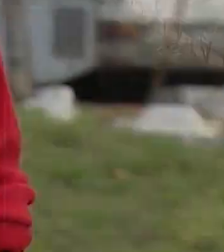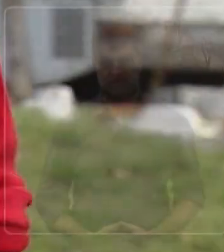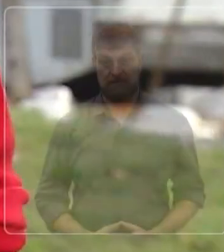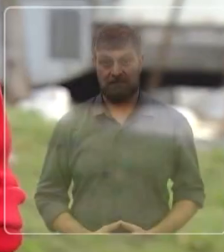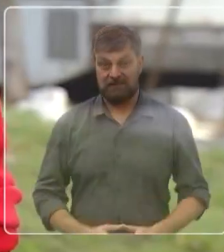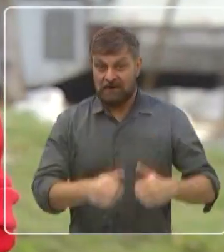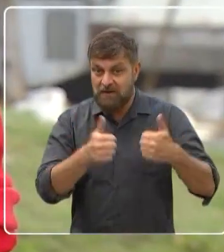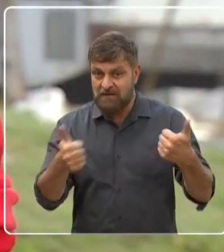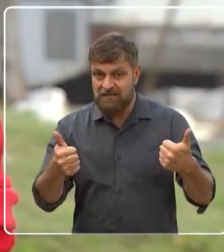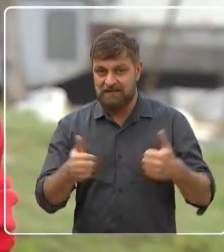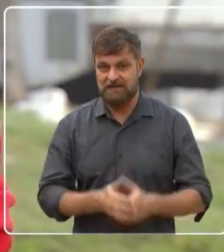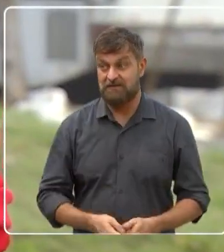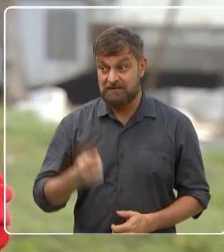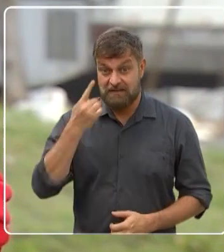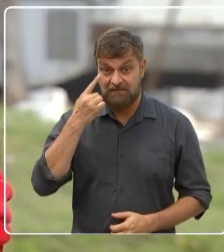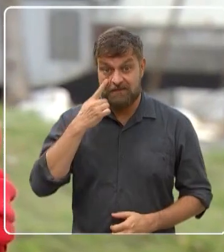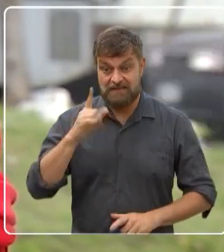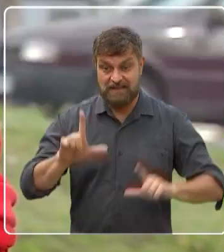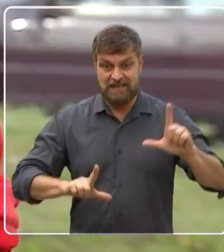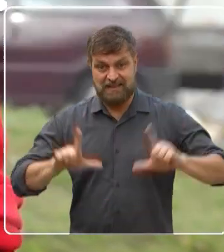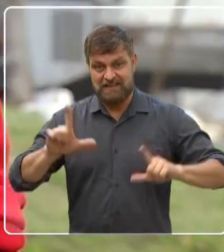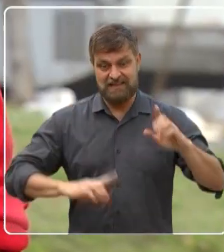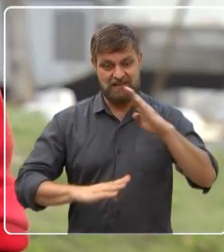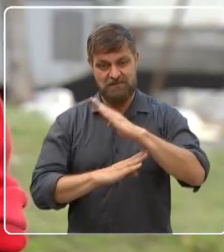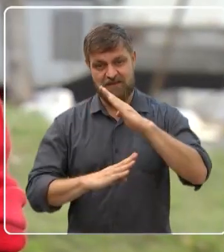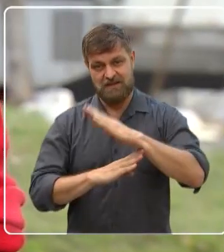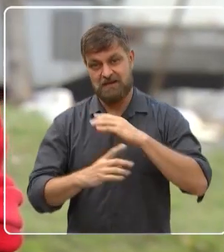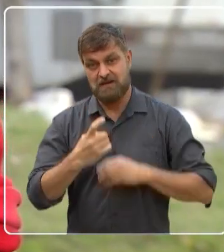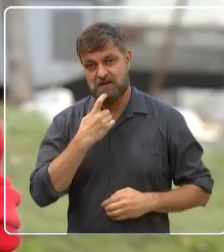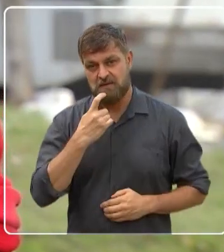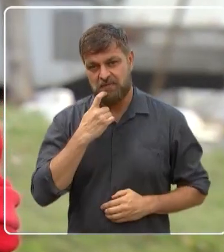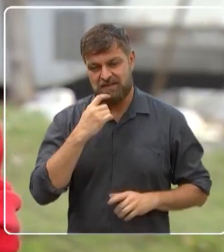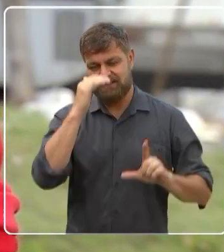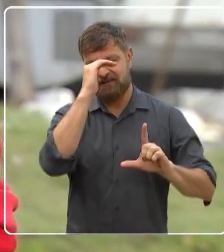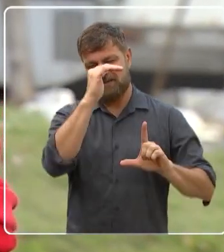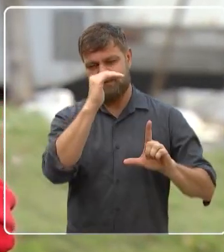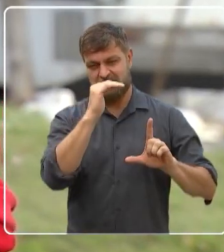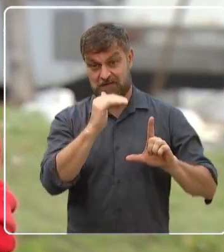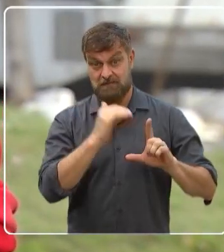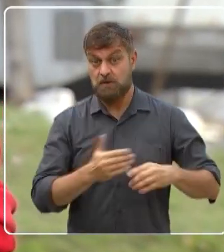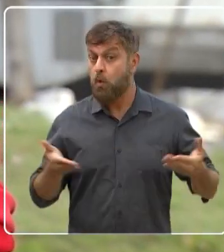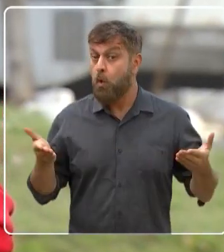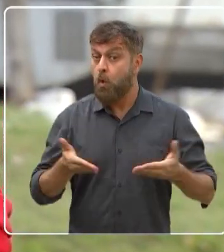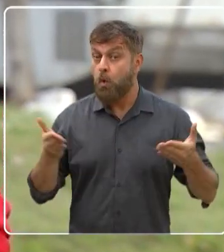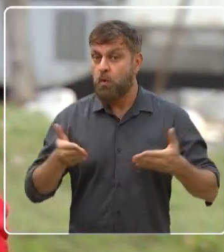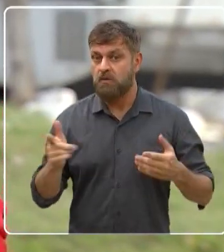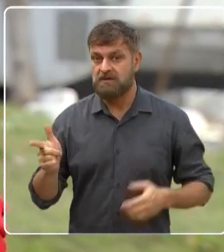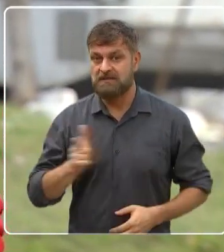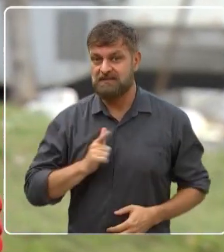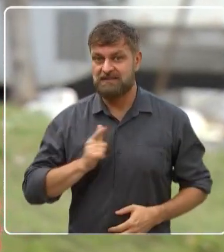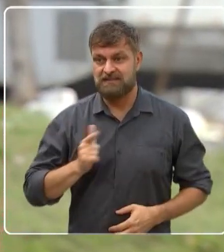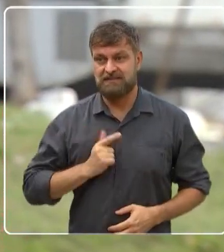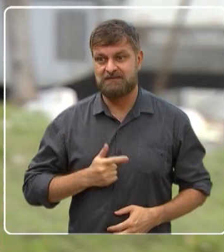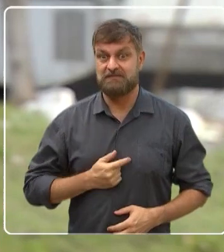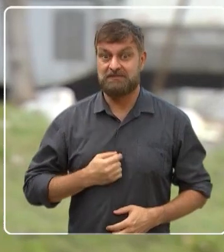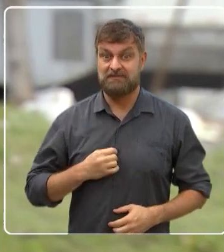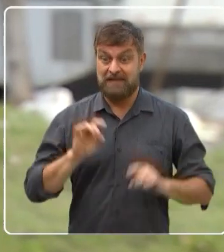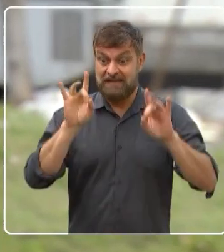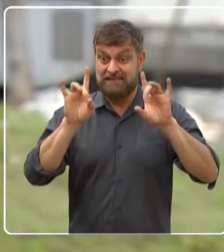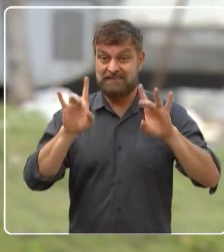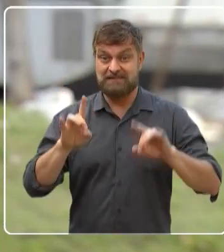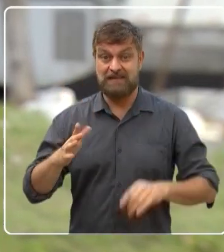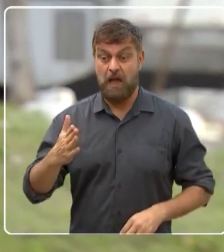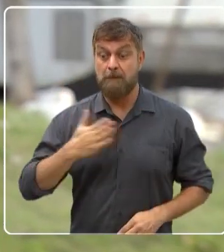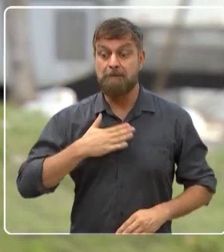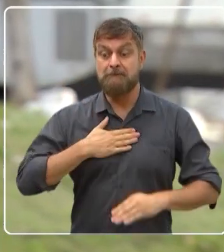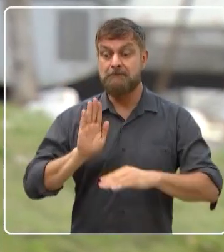Hello to you who are listening to the TV Câmara Campinas, today is a very special program, it's